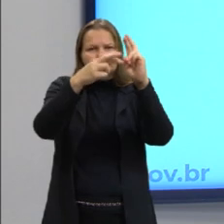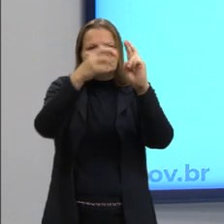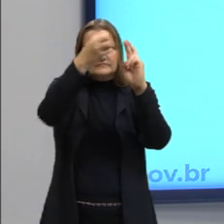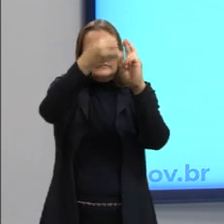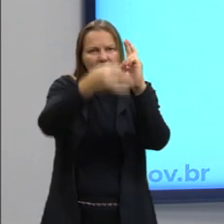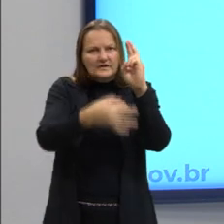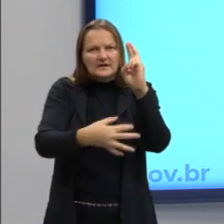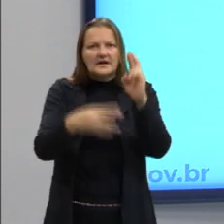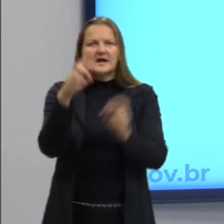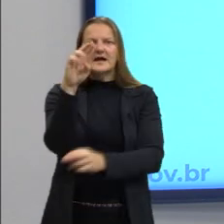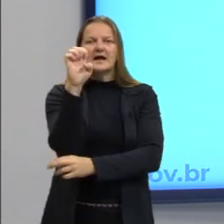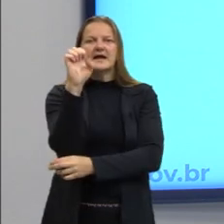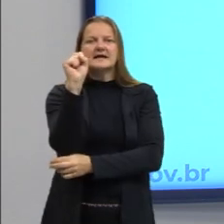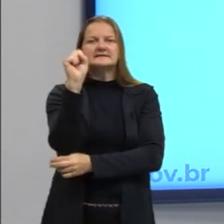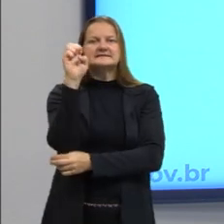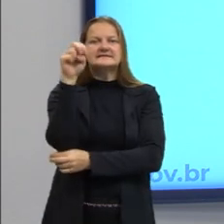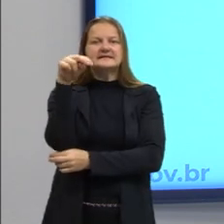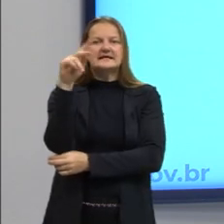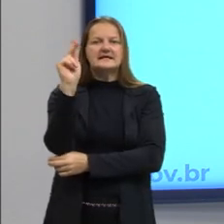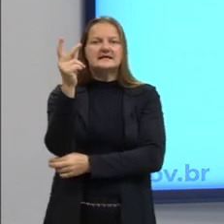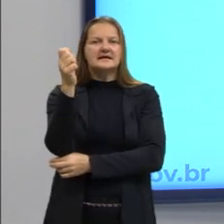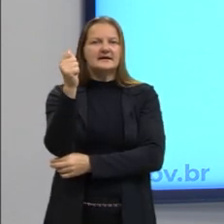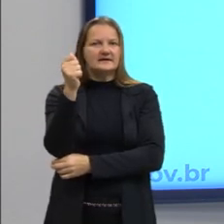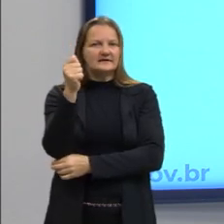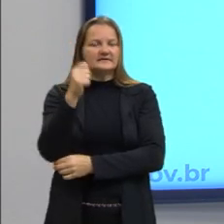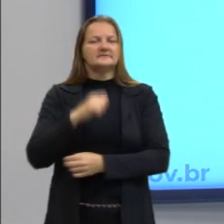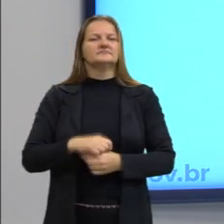que traz a opinião